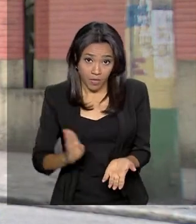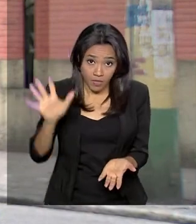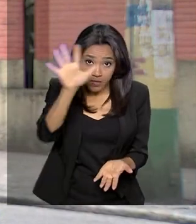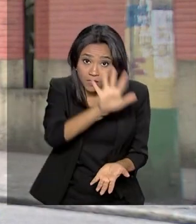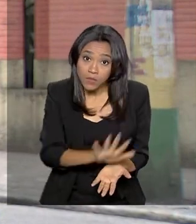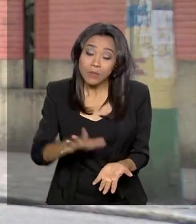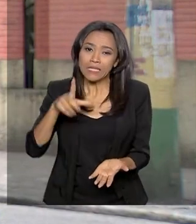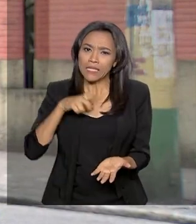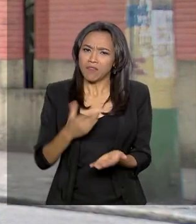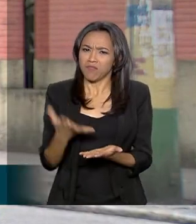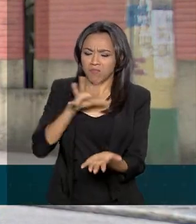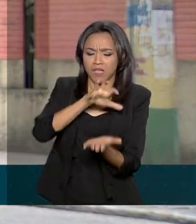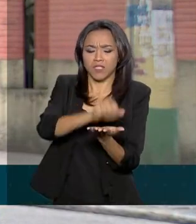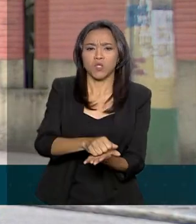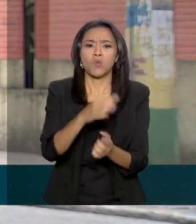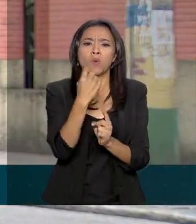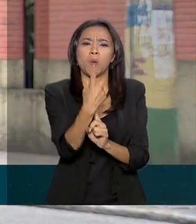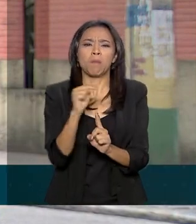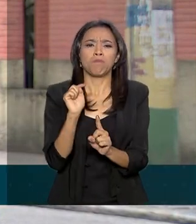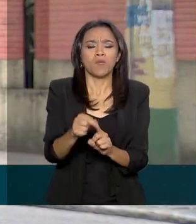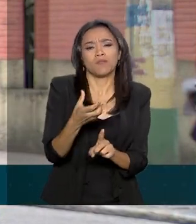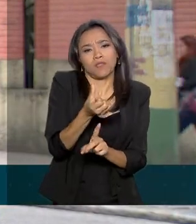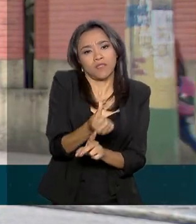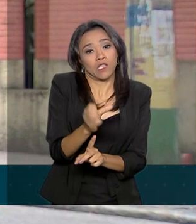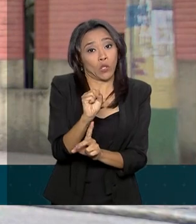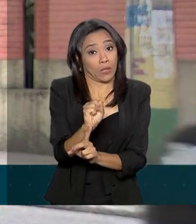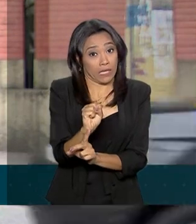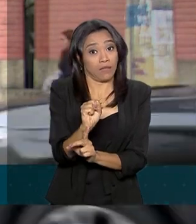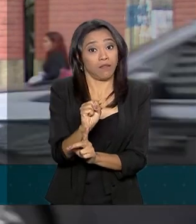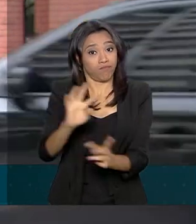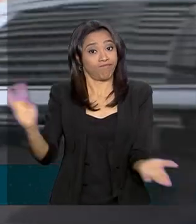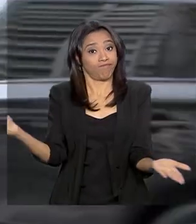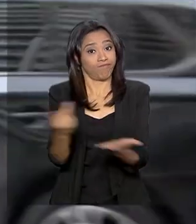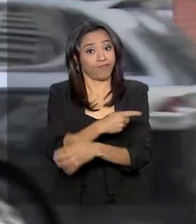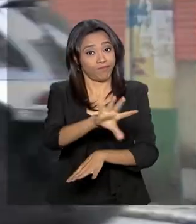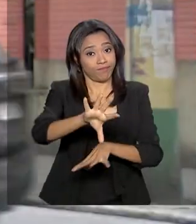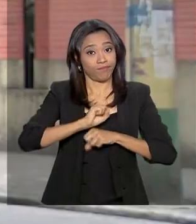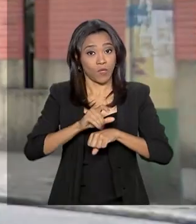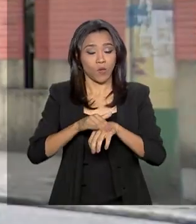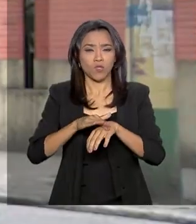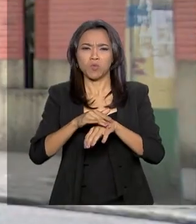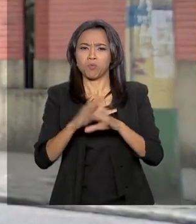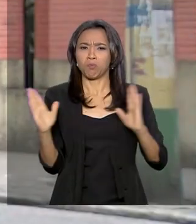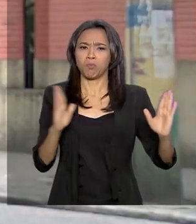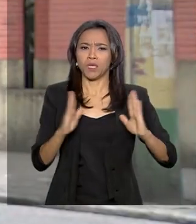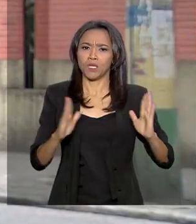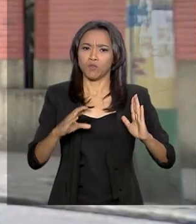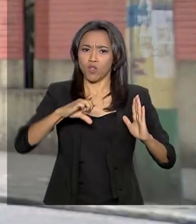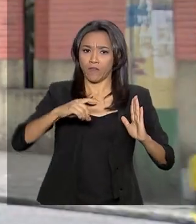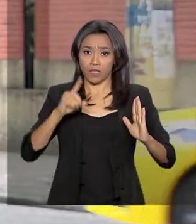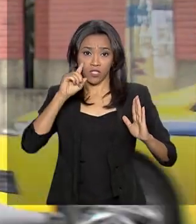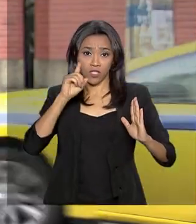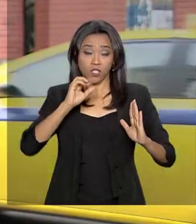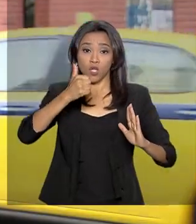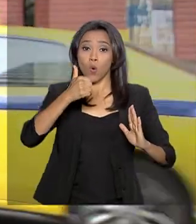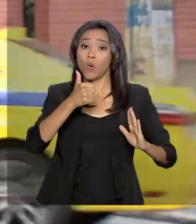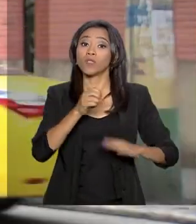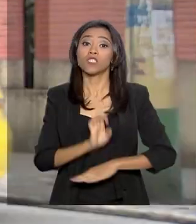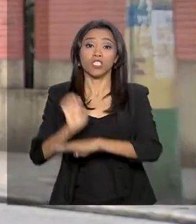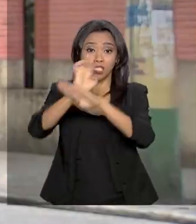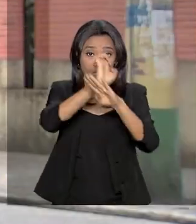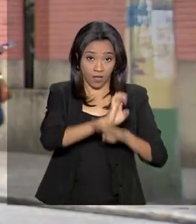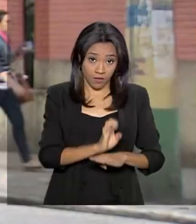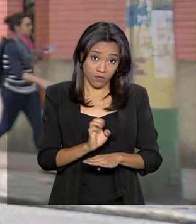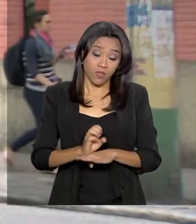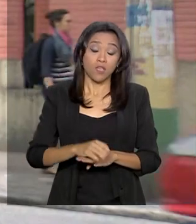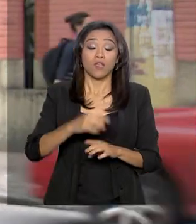registrou 1.680 casos da doença em 11 estados nos últimos 90 dias, entre 19 de maio e 10 de agosto.